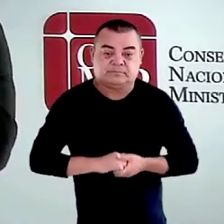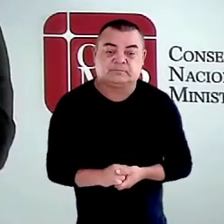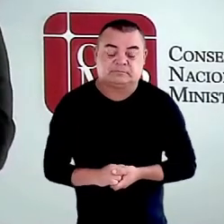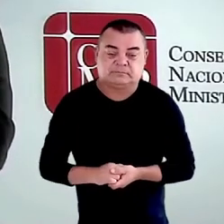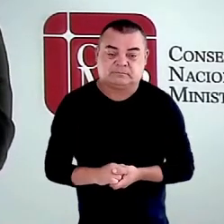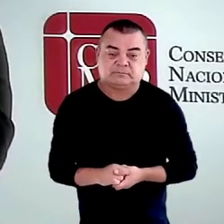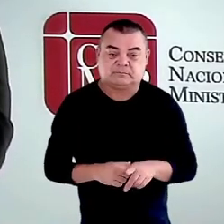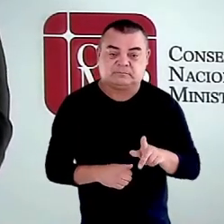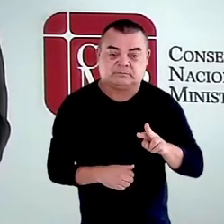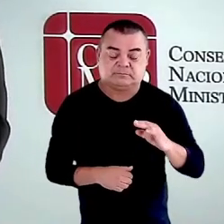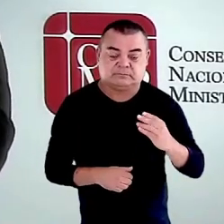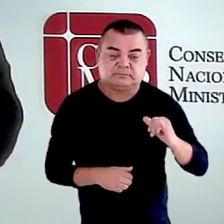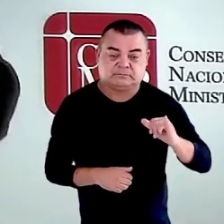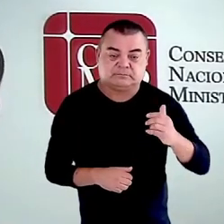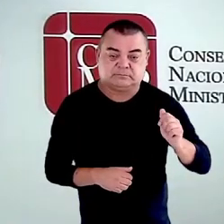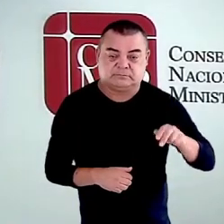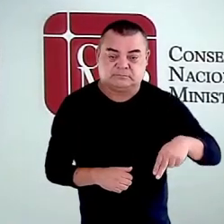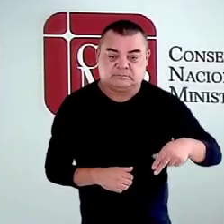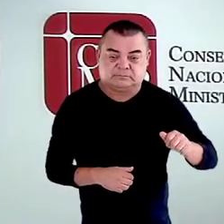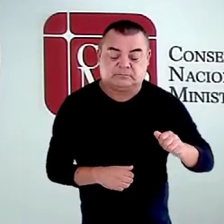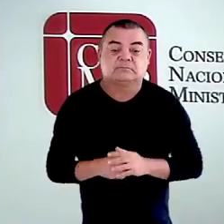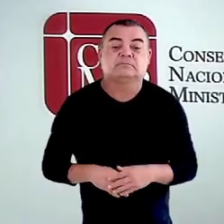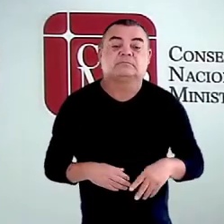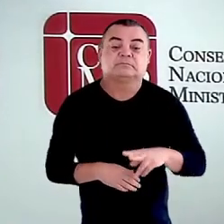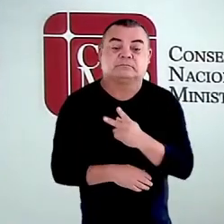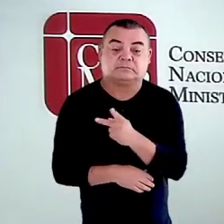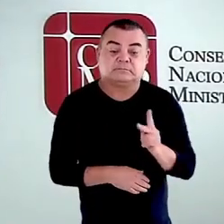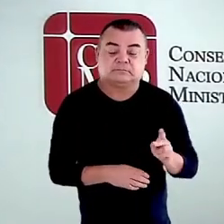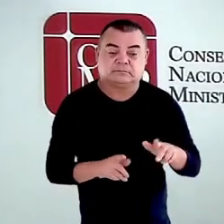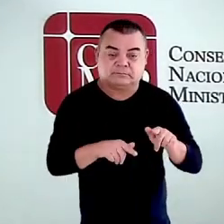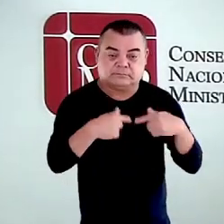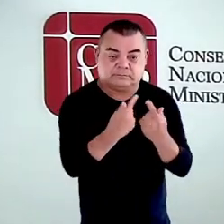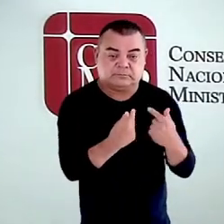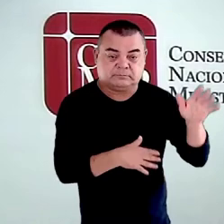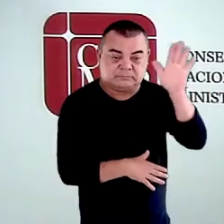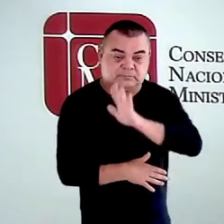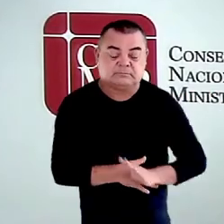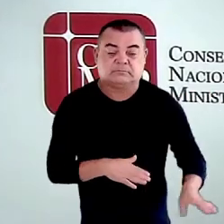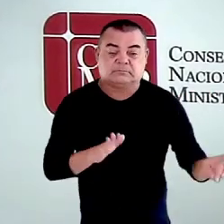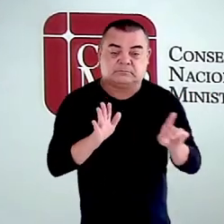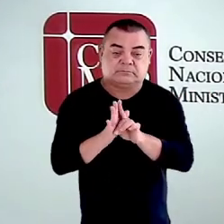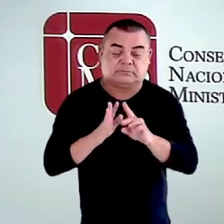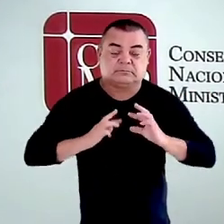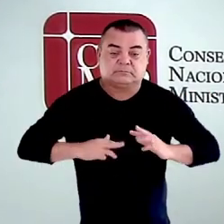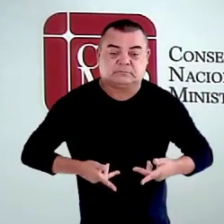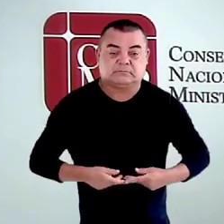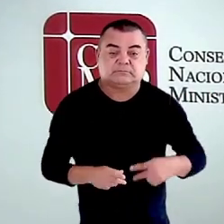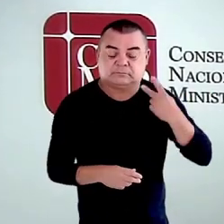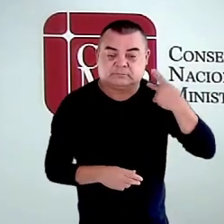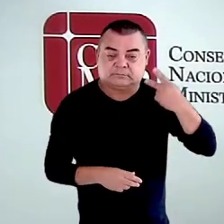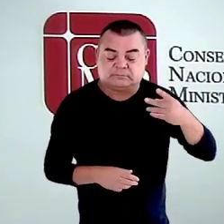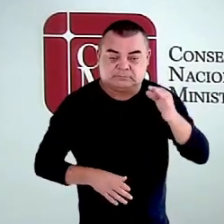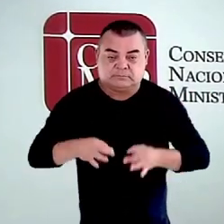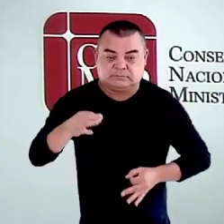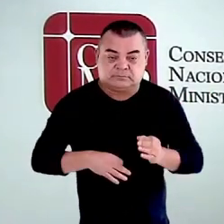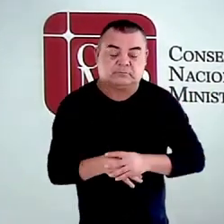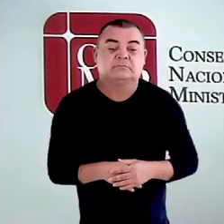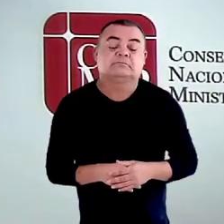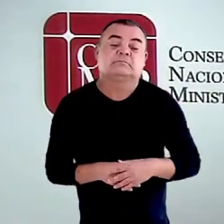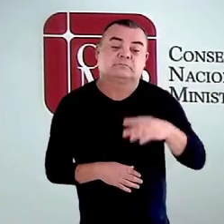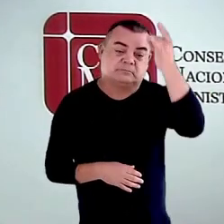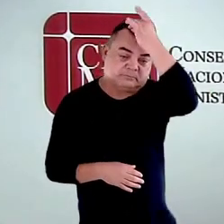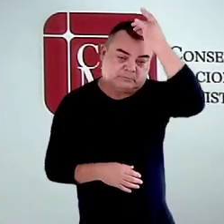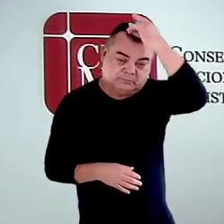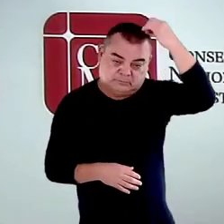Luciana Gomes Ferreira de Andrade, Presidente do Grupo Nacional dos Direitos Humanos e Procuradora-Geral de Justiça do Espírito Santo,